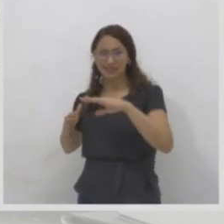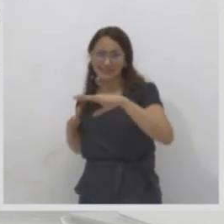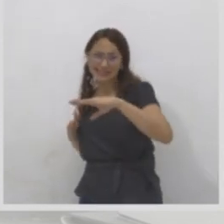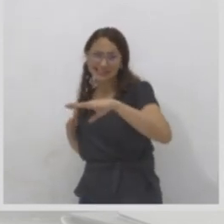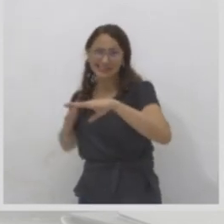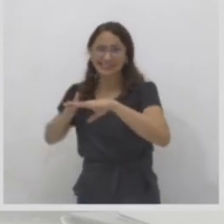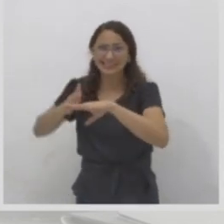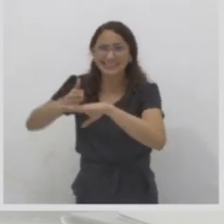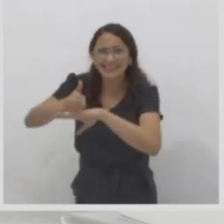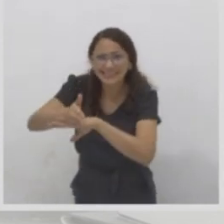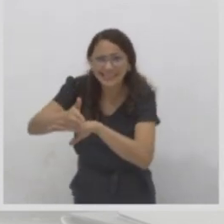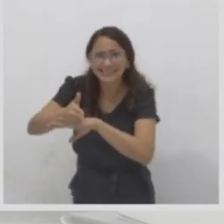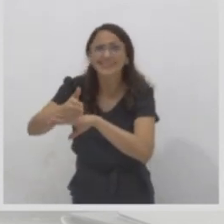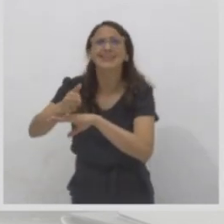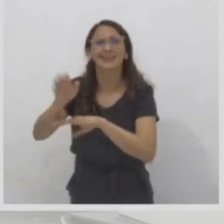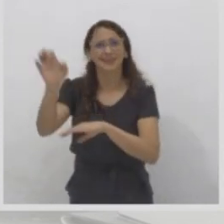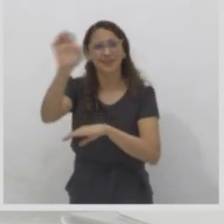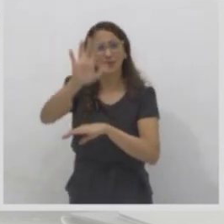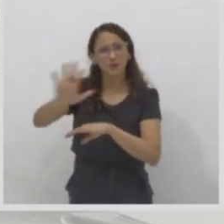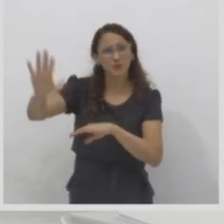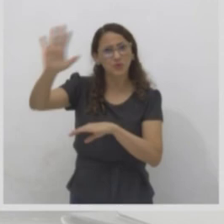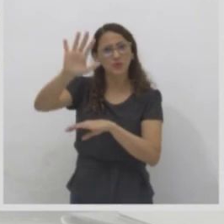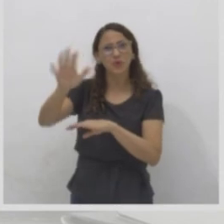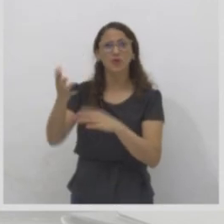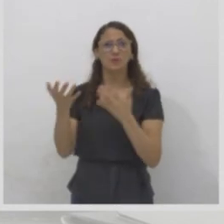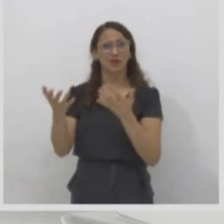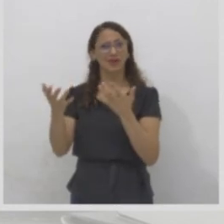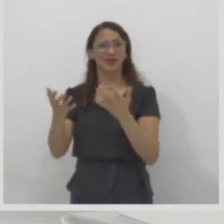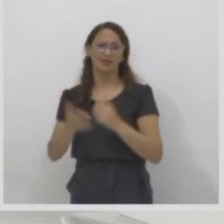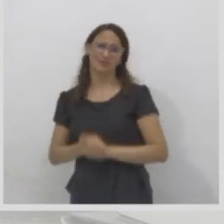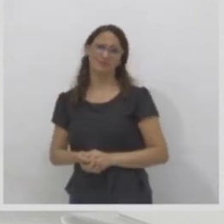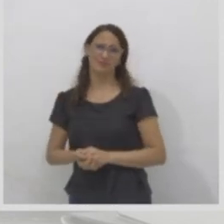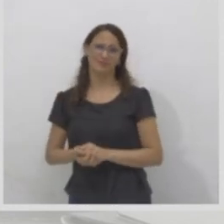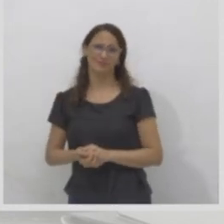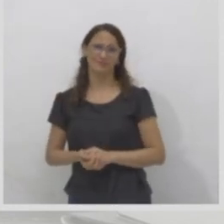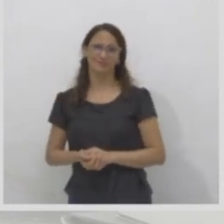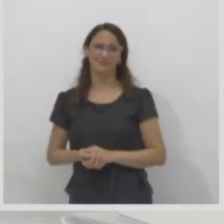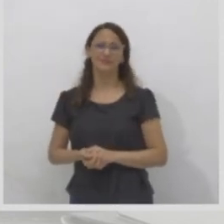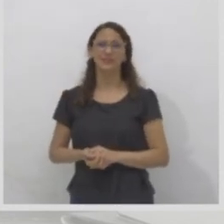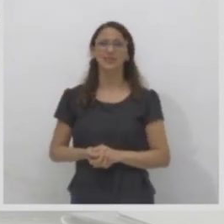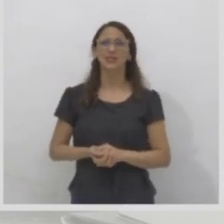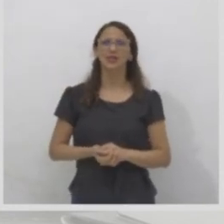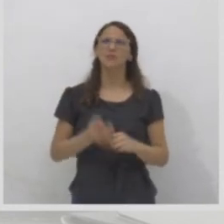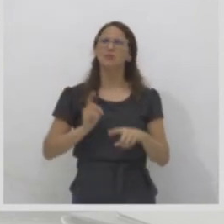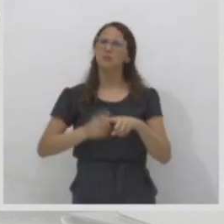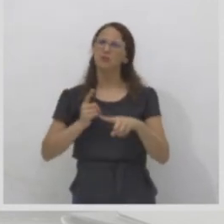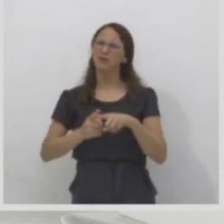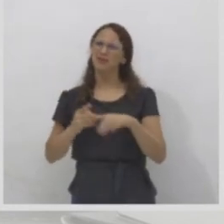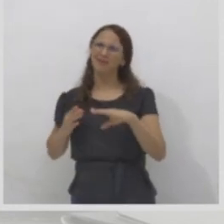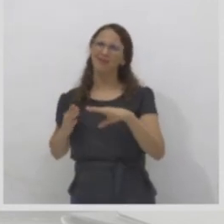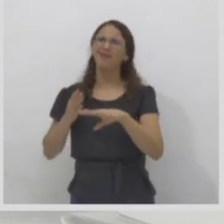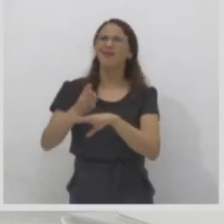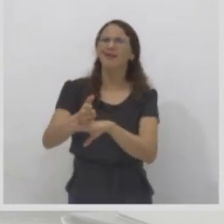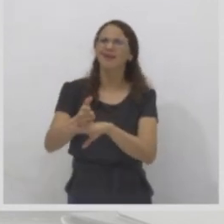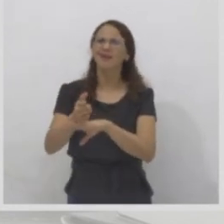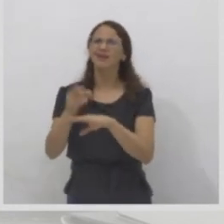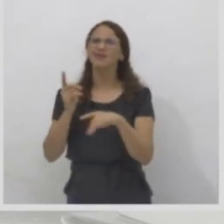na União Europeia. E por que eles estão tentando entrar na União Europeia? São pessoas que estão fugindo daqueles